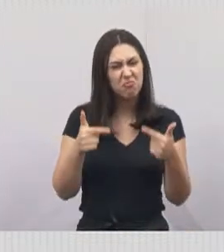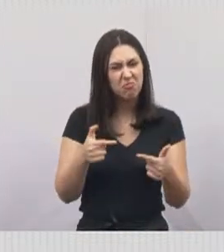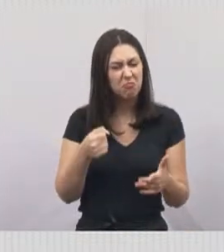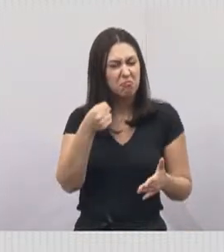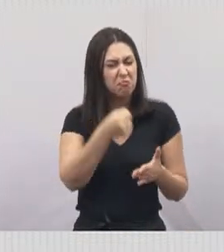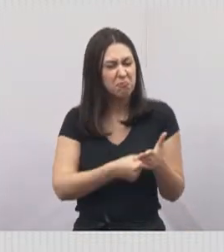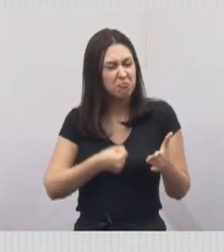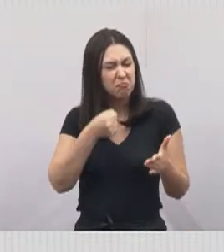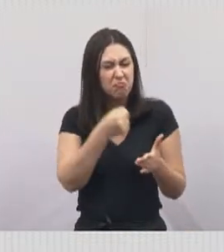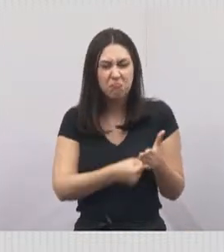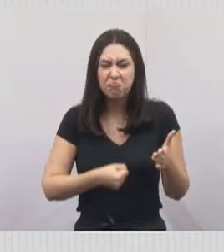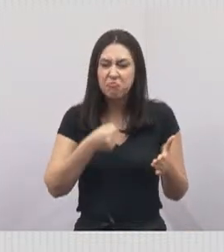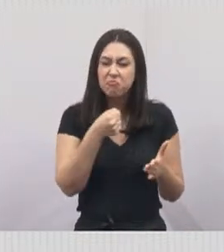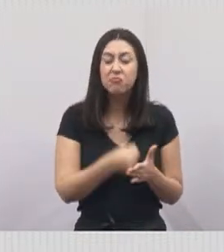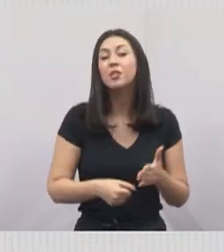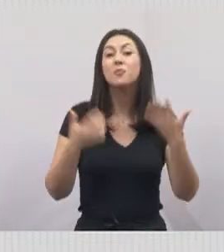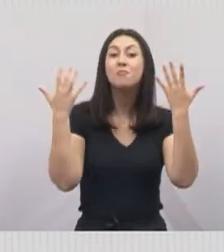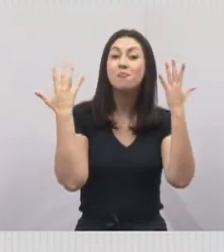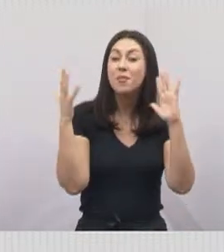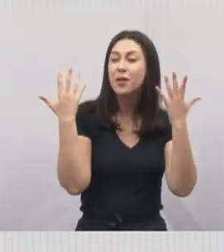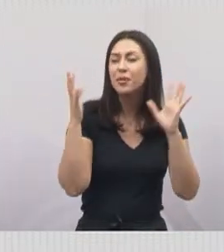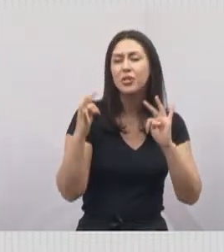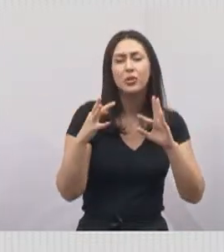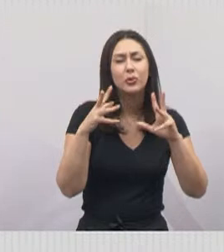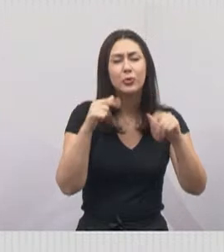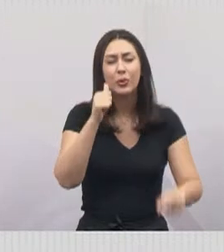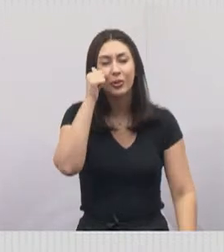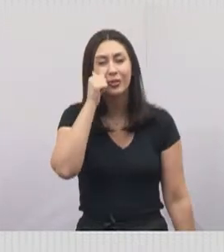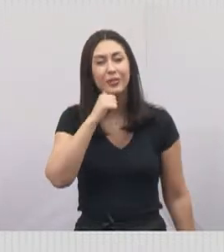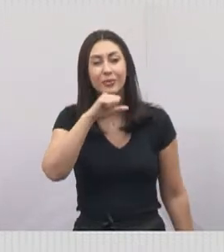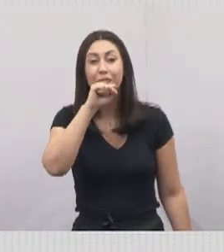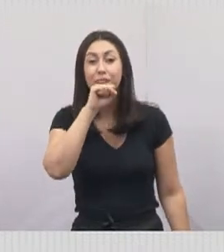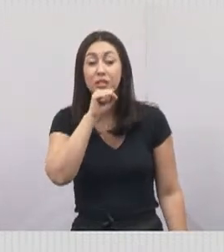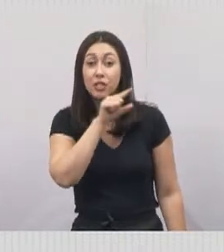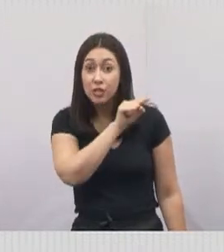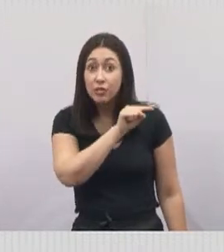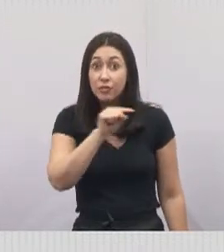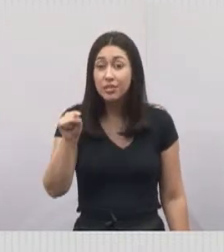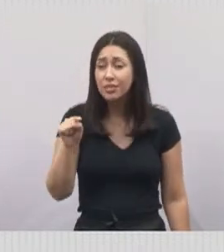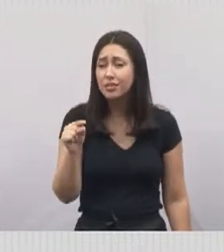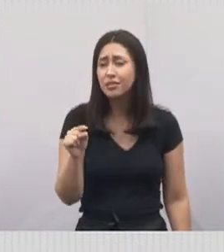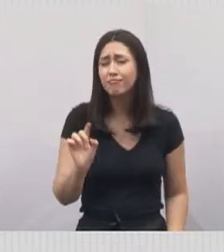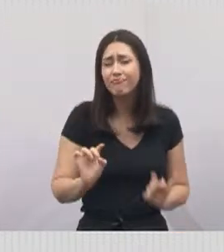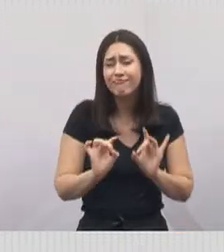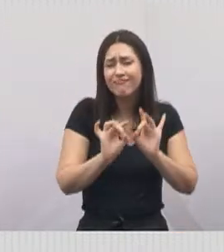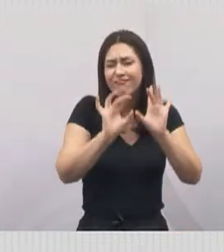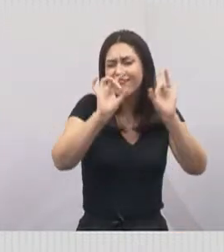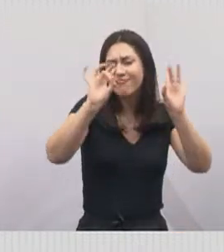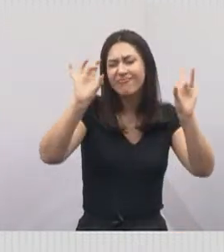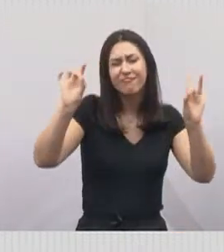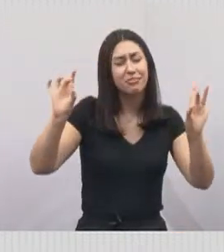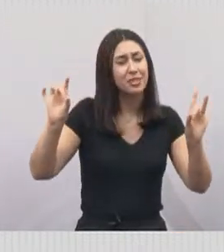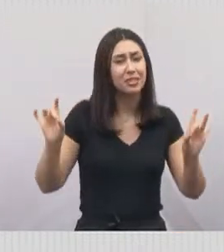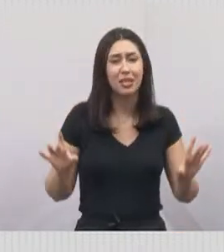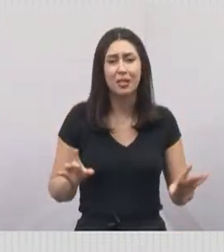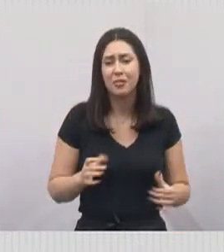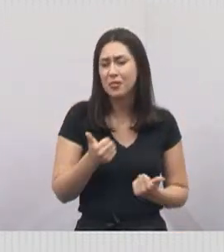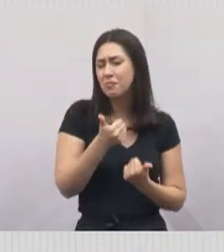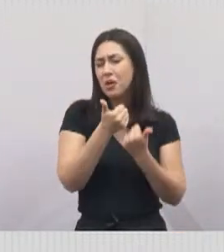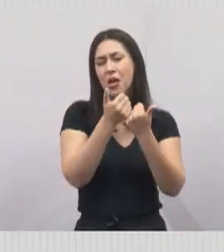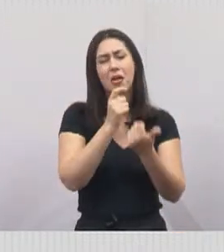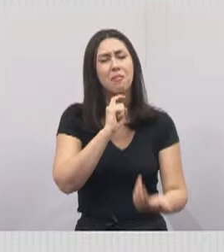e parabenizar todas as mães. Vocês são seres únicos e insubstituíveis.